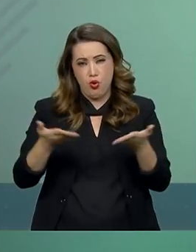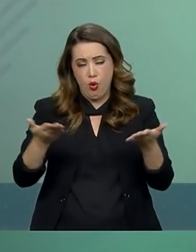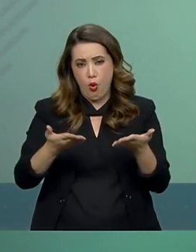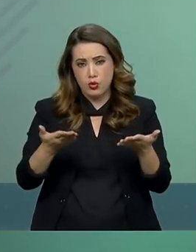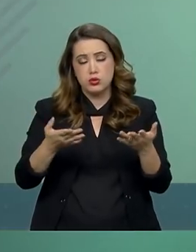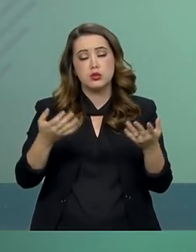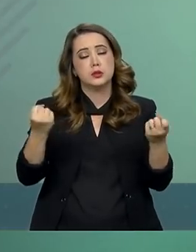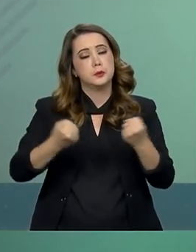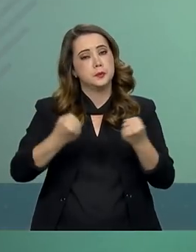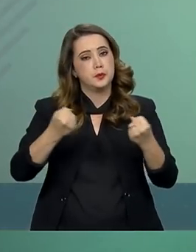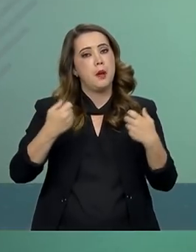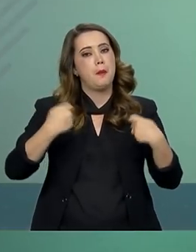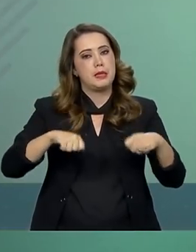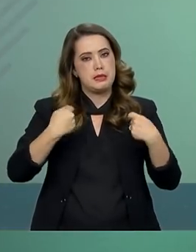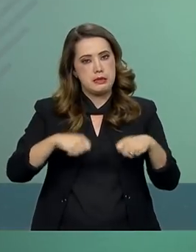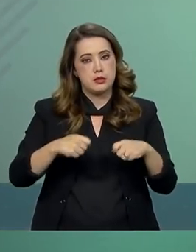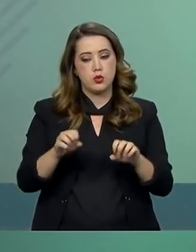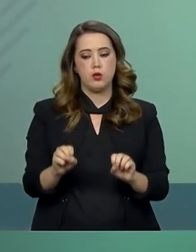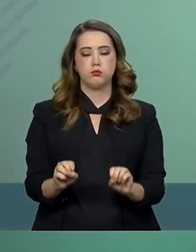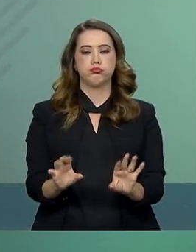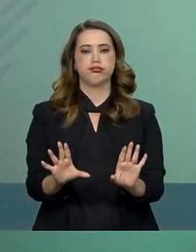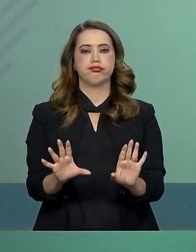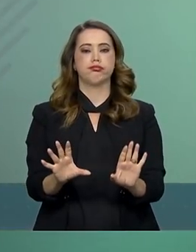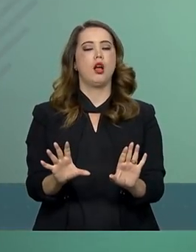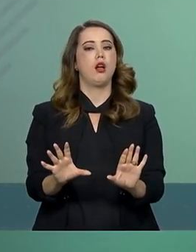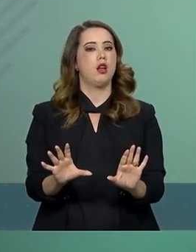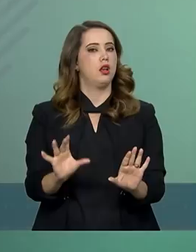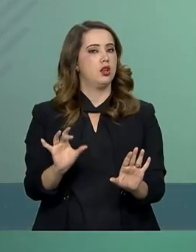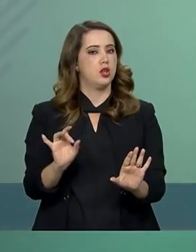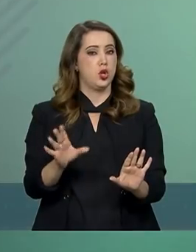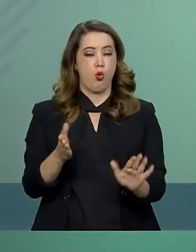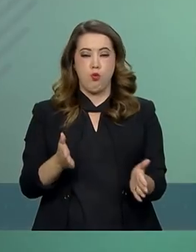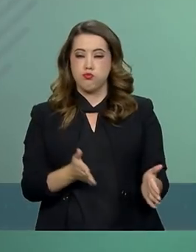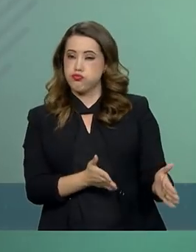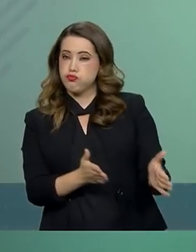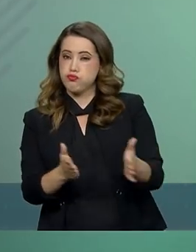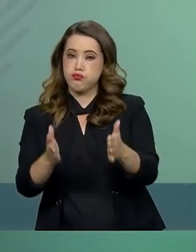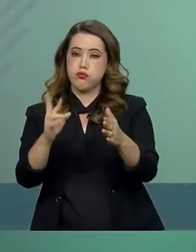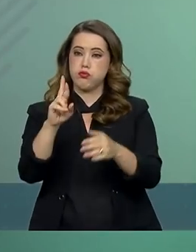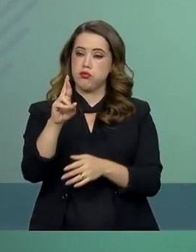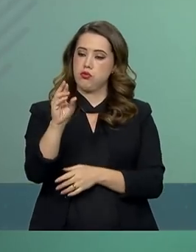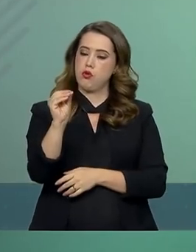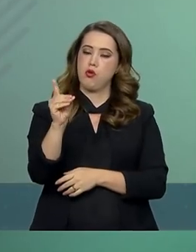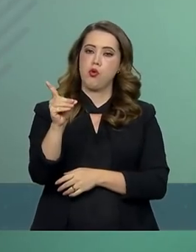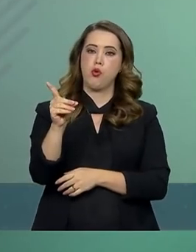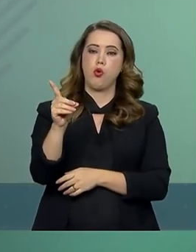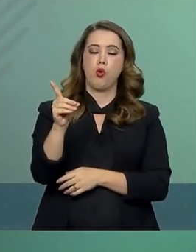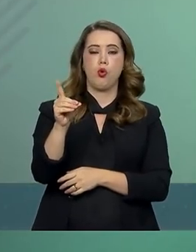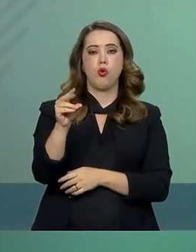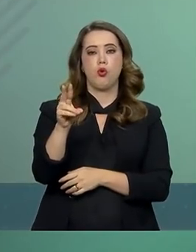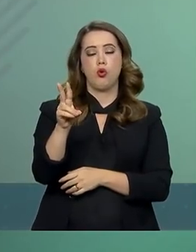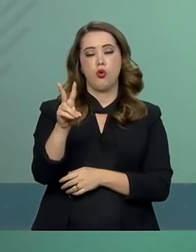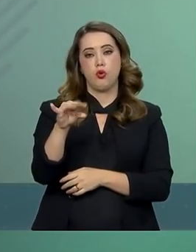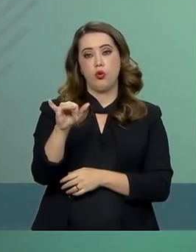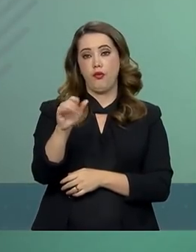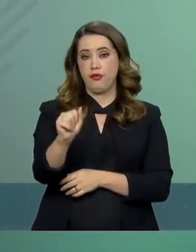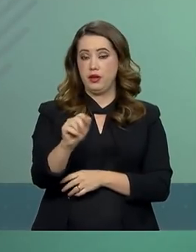obrigados a manter luz baixa acesa em rodovia, mas com duas diferenças.